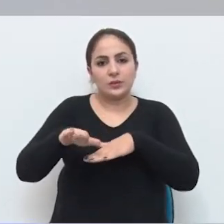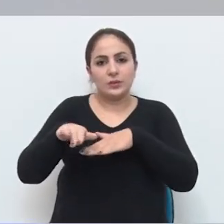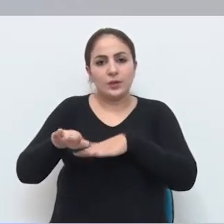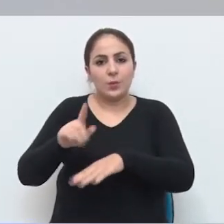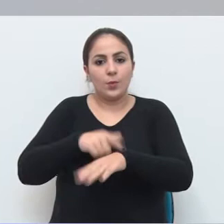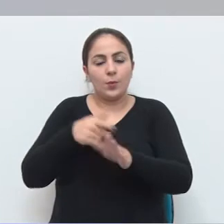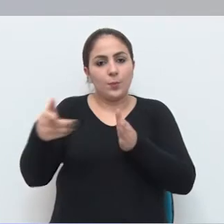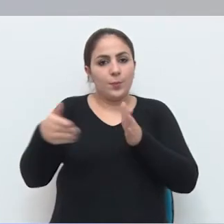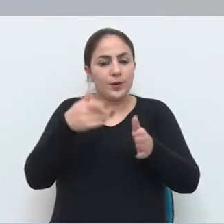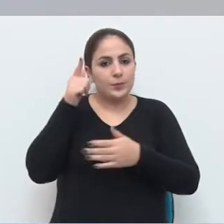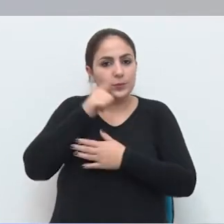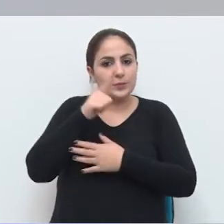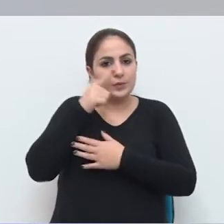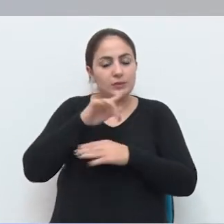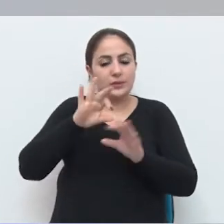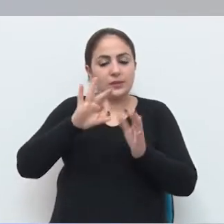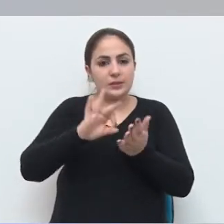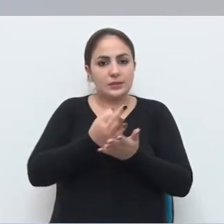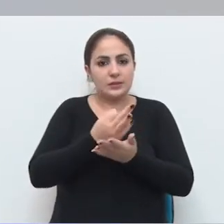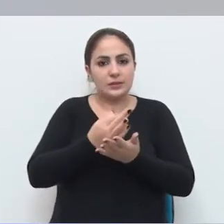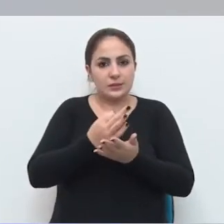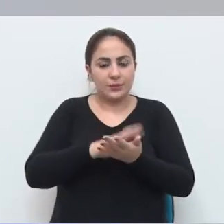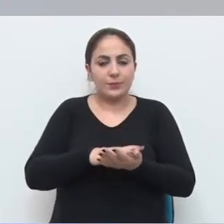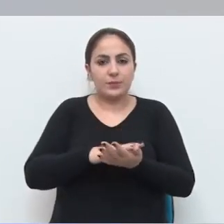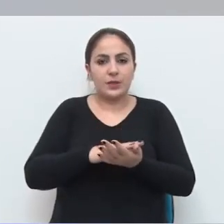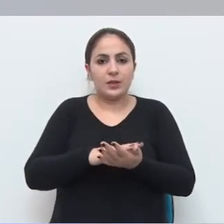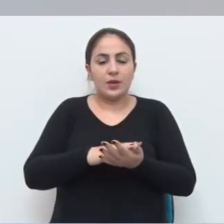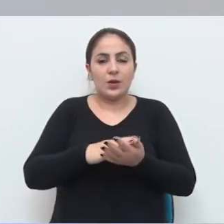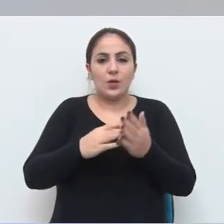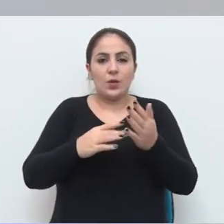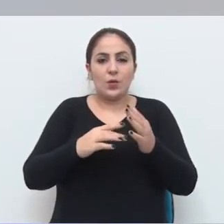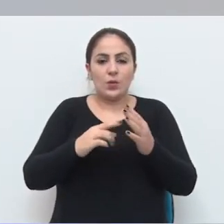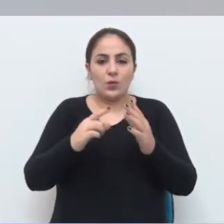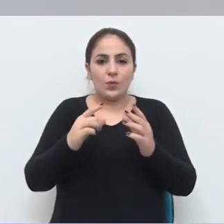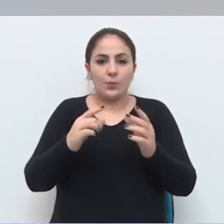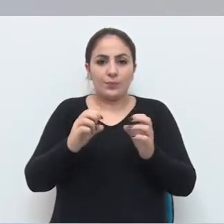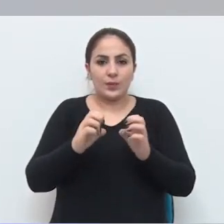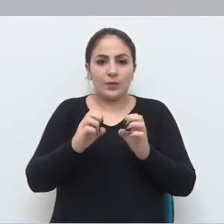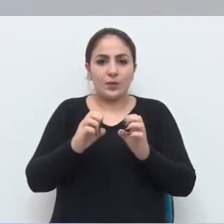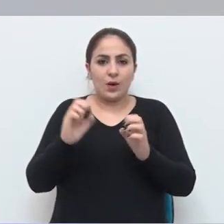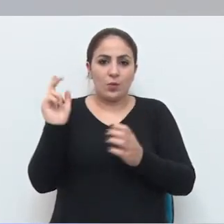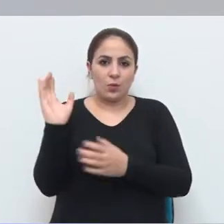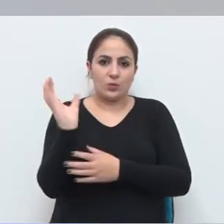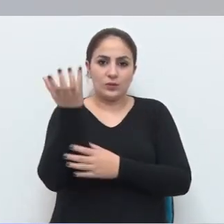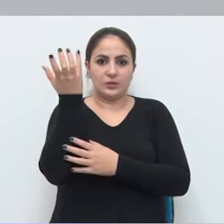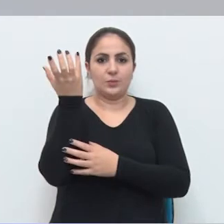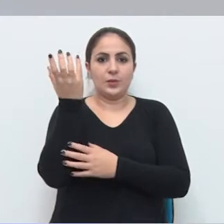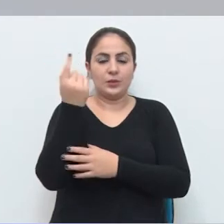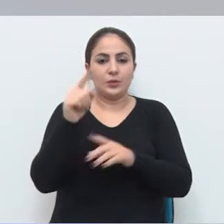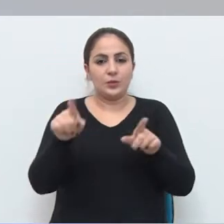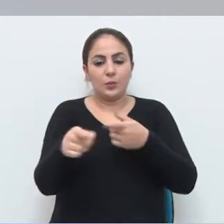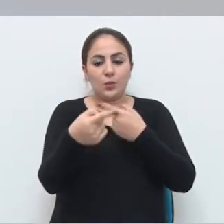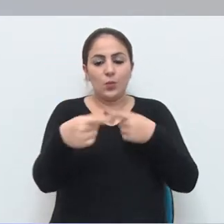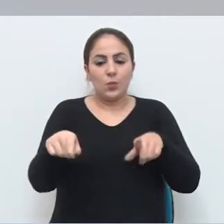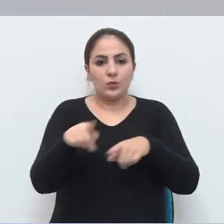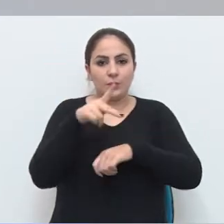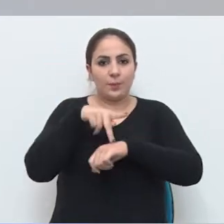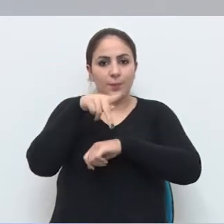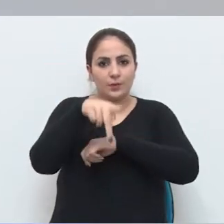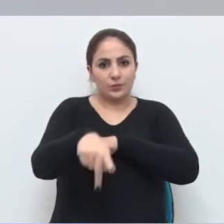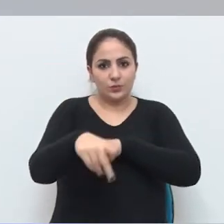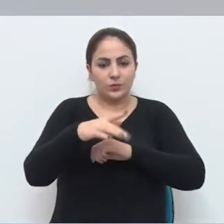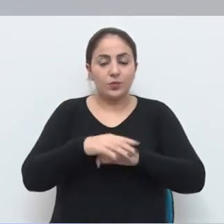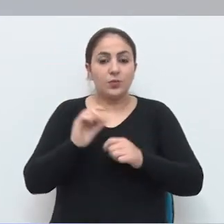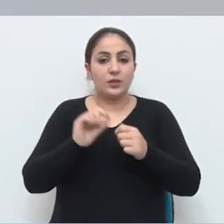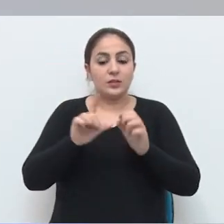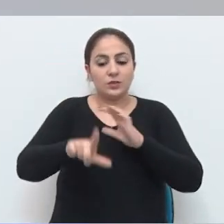setembro o prazo para se inscrever na segunda edição do Festival de Música do Passo. Serão selecionadas 12